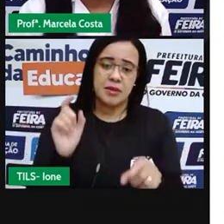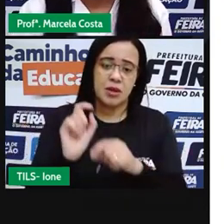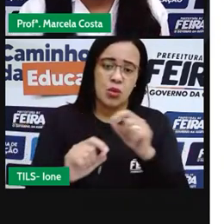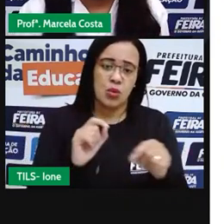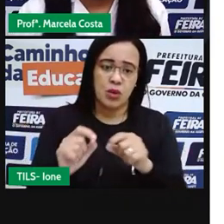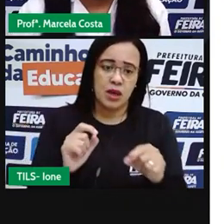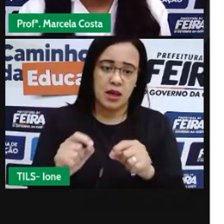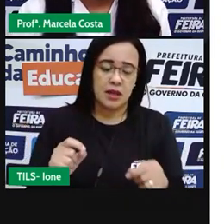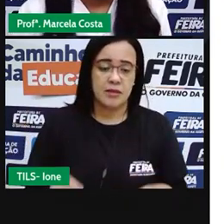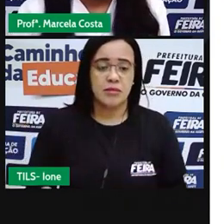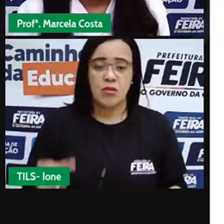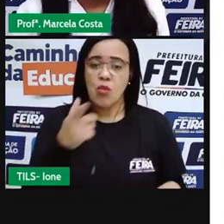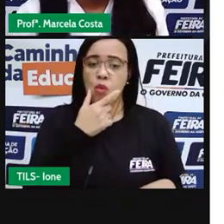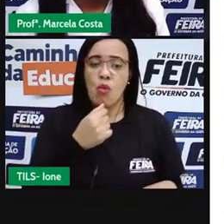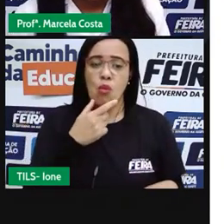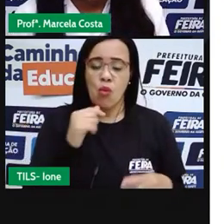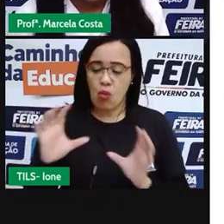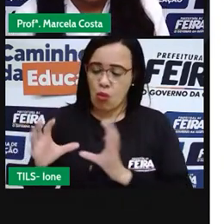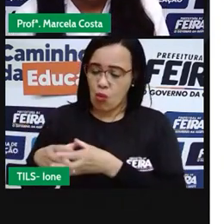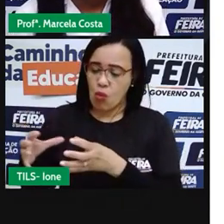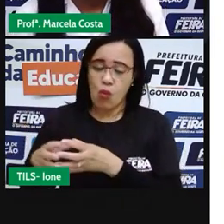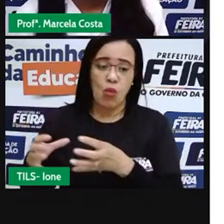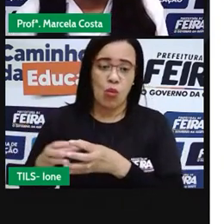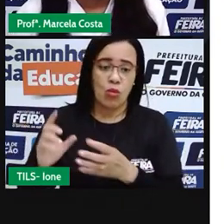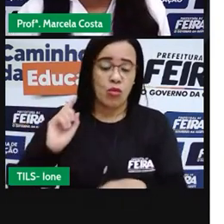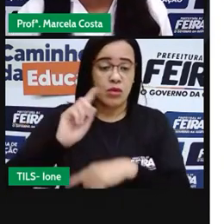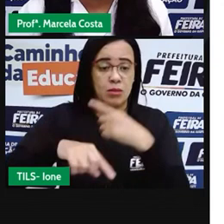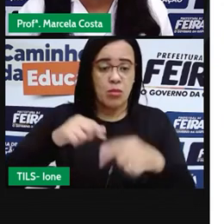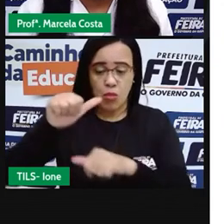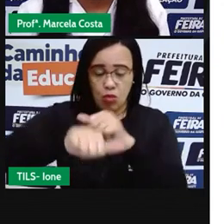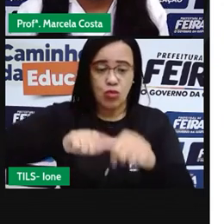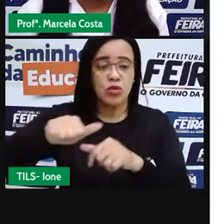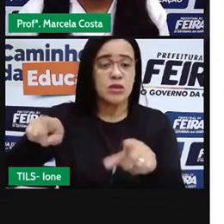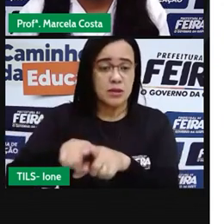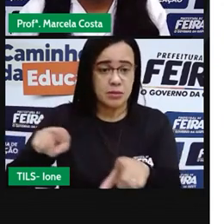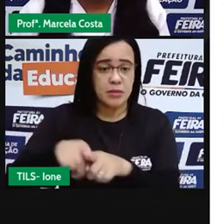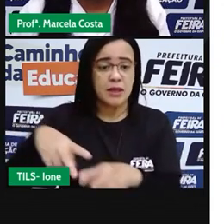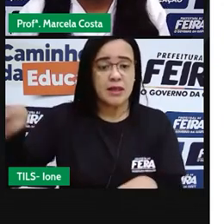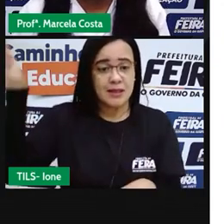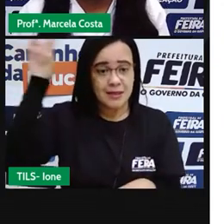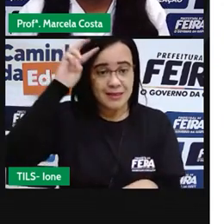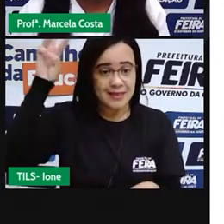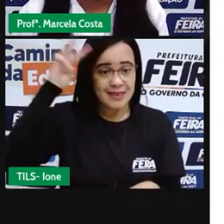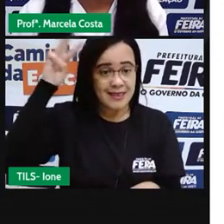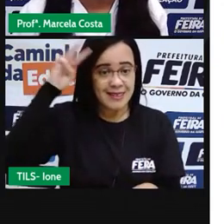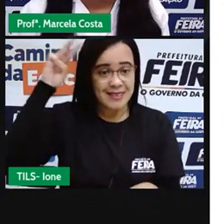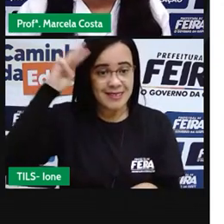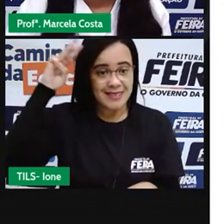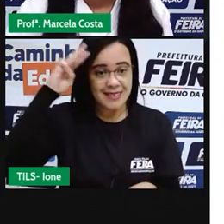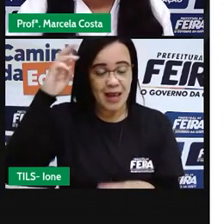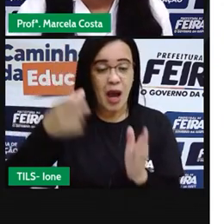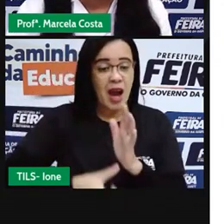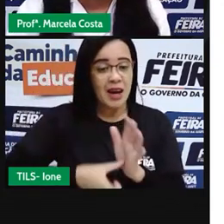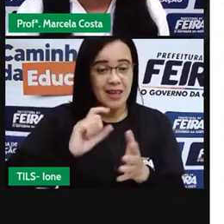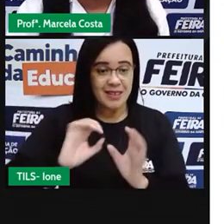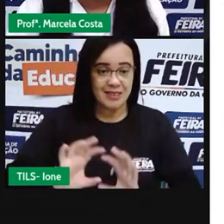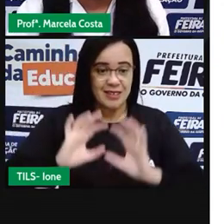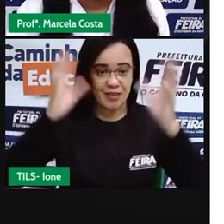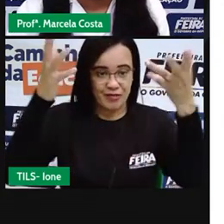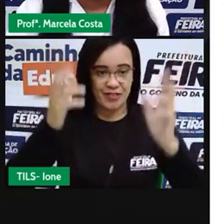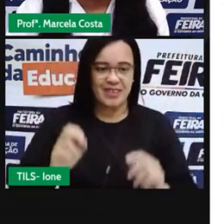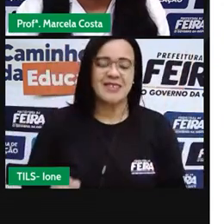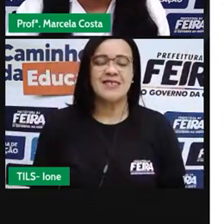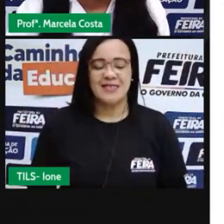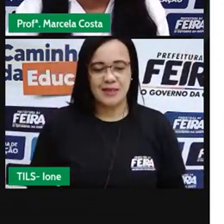passou a acontecer também às terças-feiras, na véspera da procissão religiosa. E ela